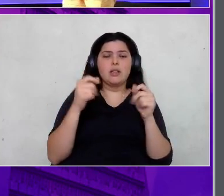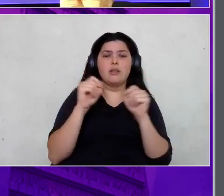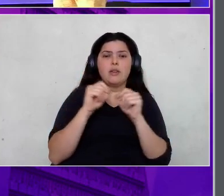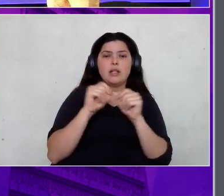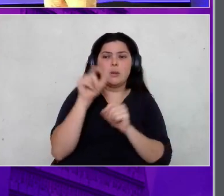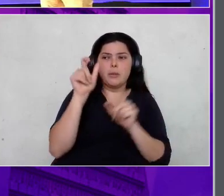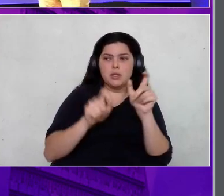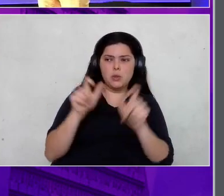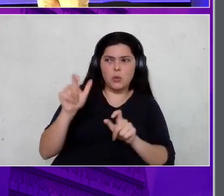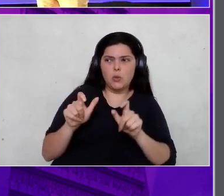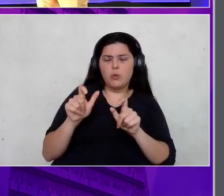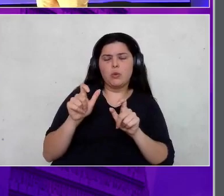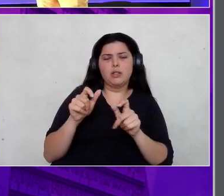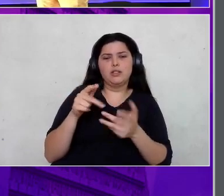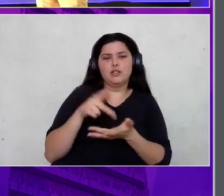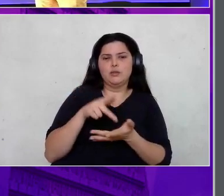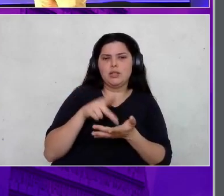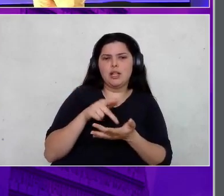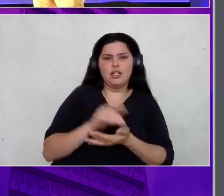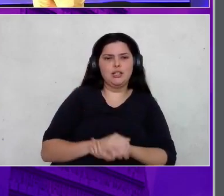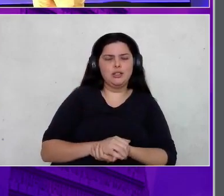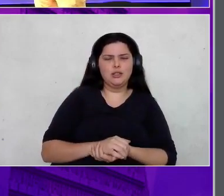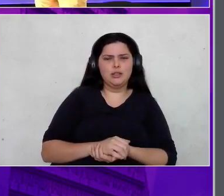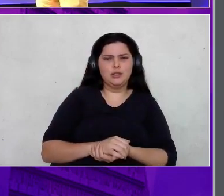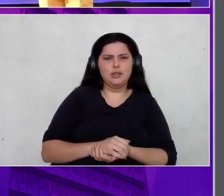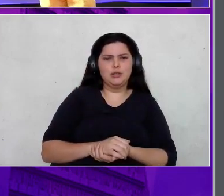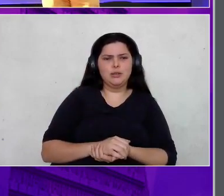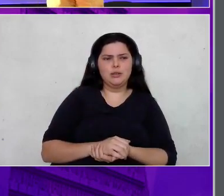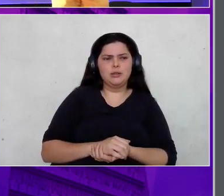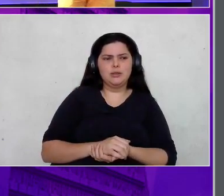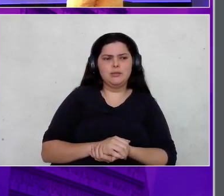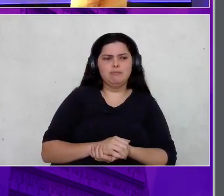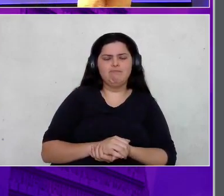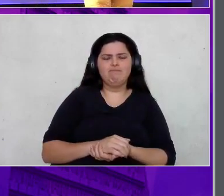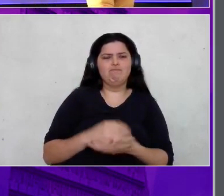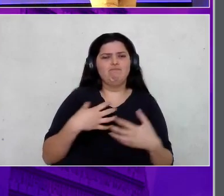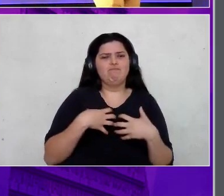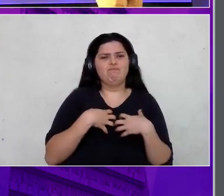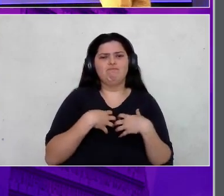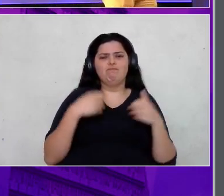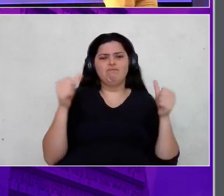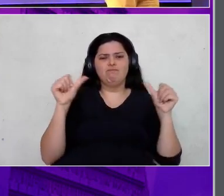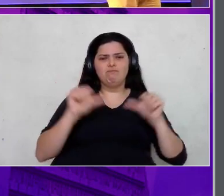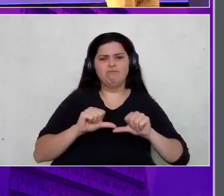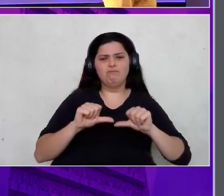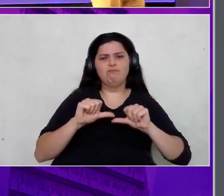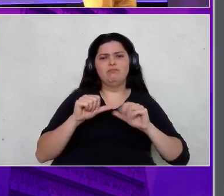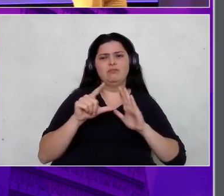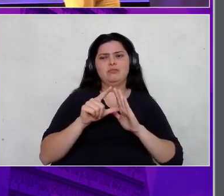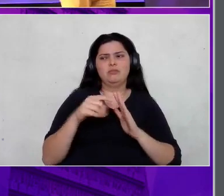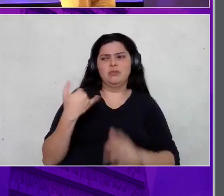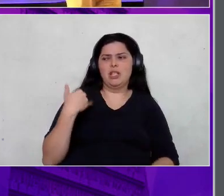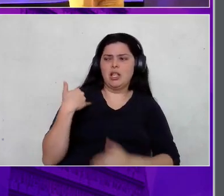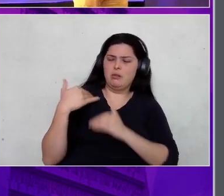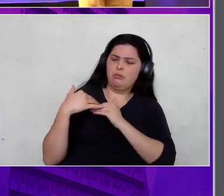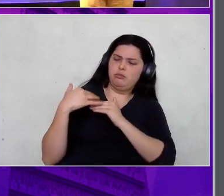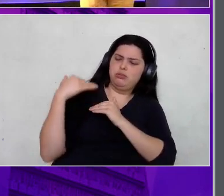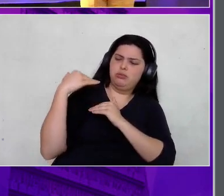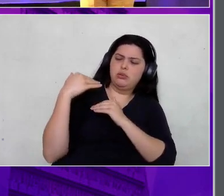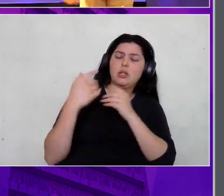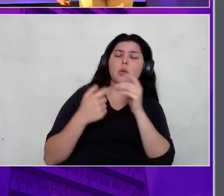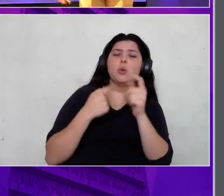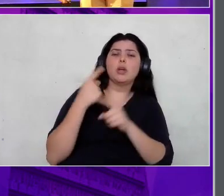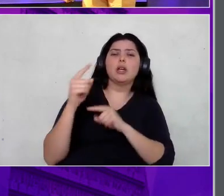realmente ter esse desânimo depois de uma certa idade. E a primeira razão que eu